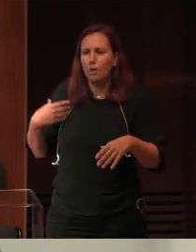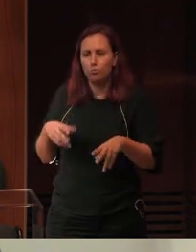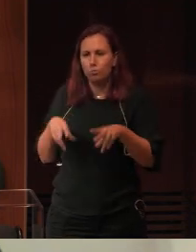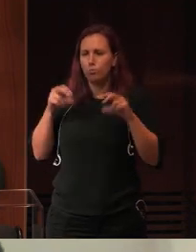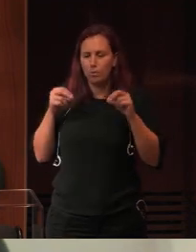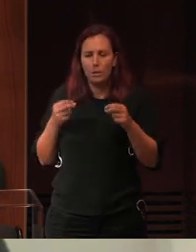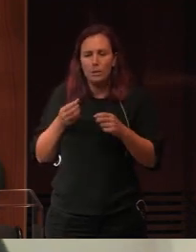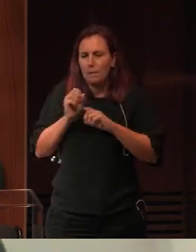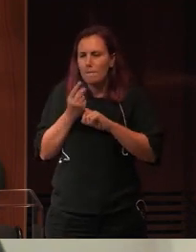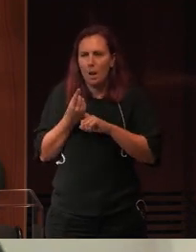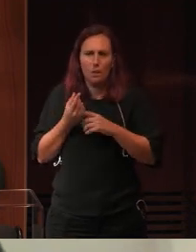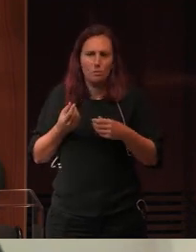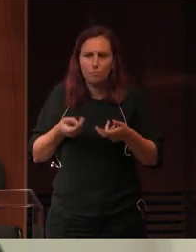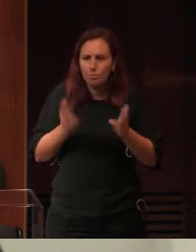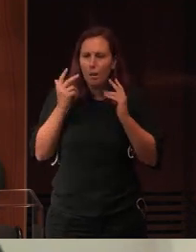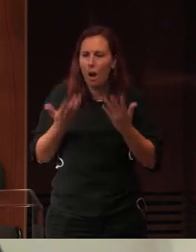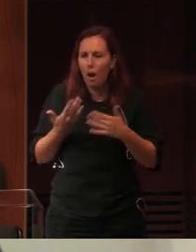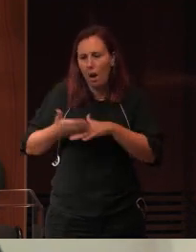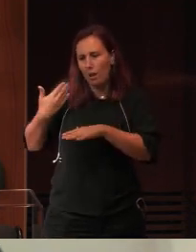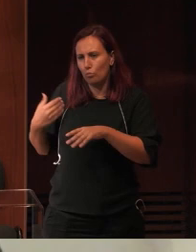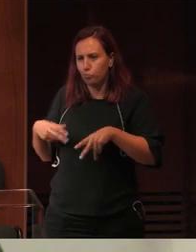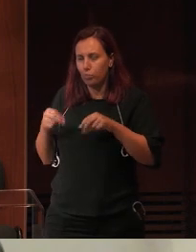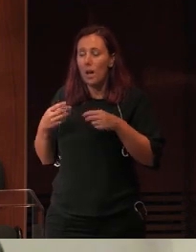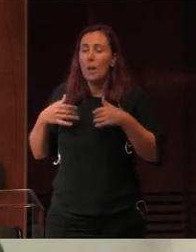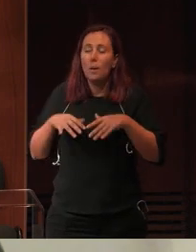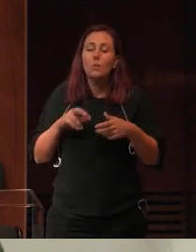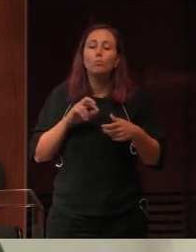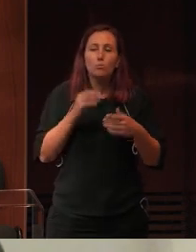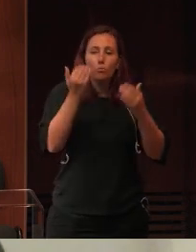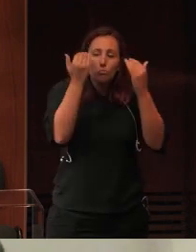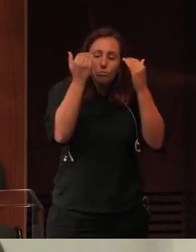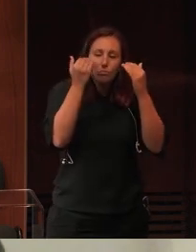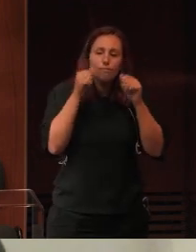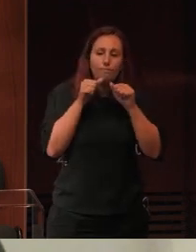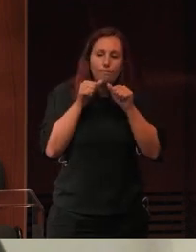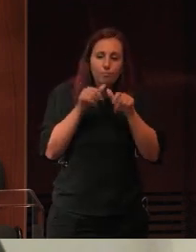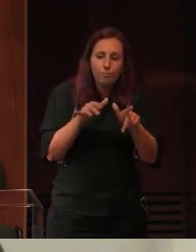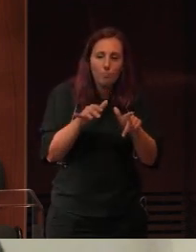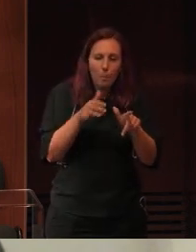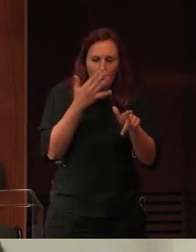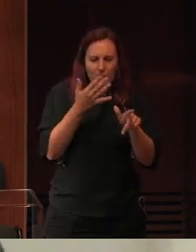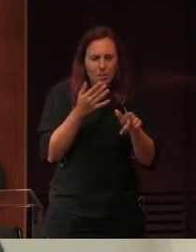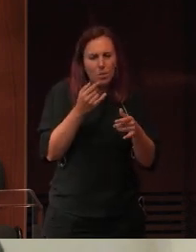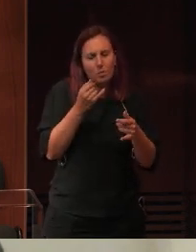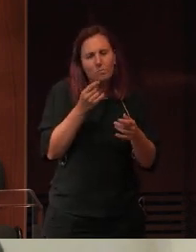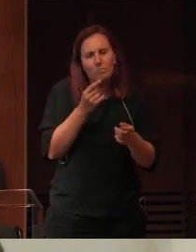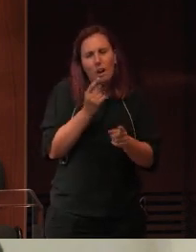disponível, mas isso faz com que muita dessa informação se torne rapidamente descartável,